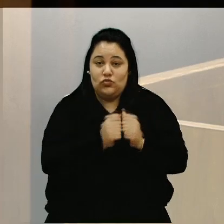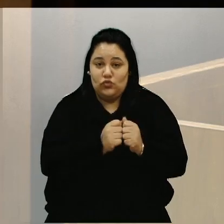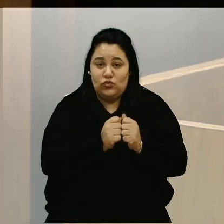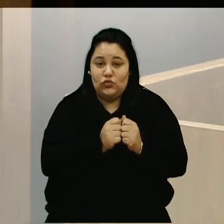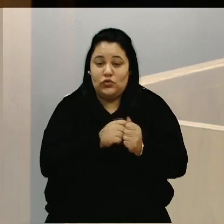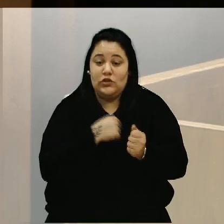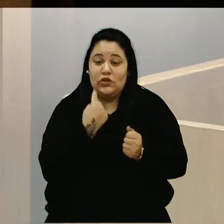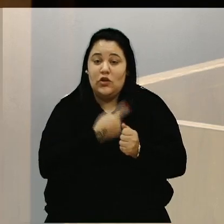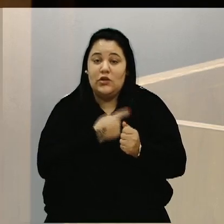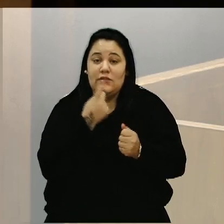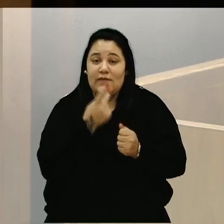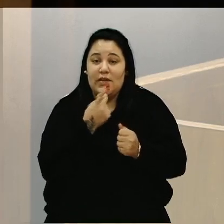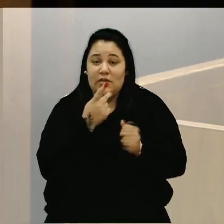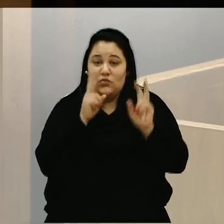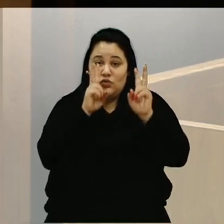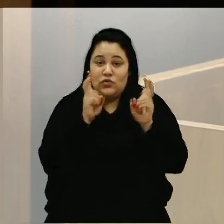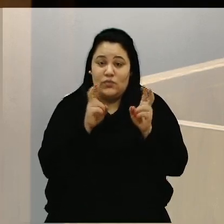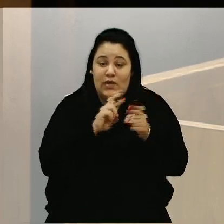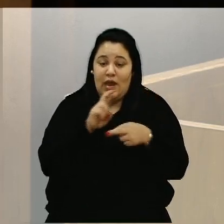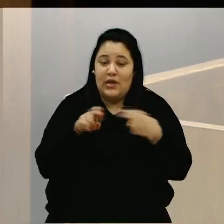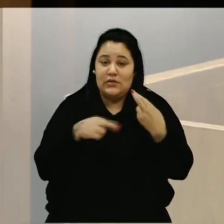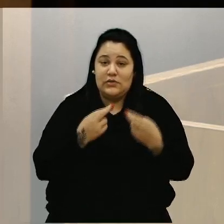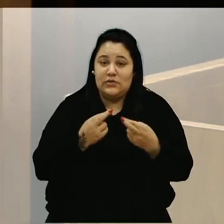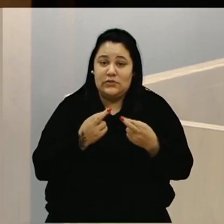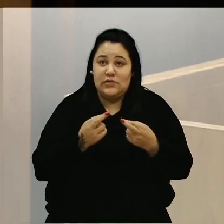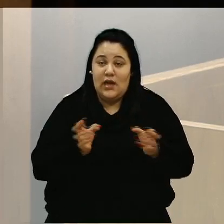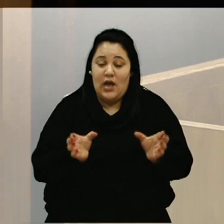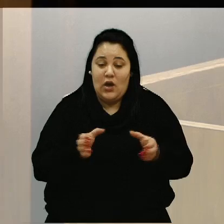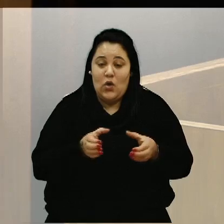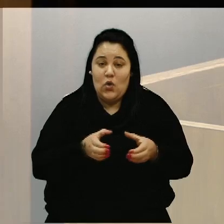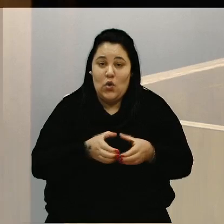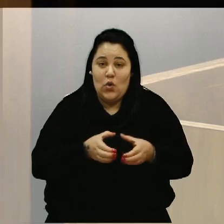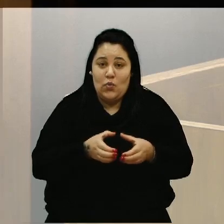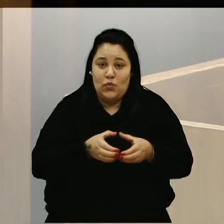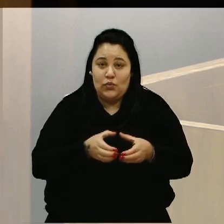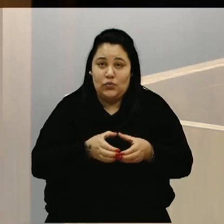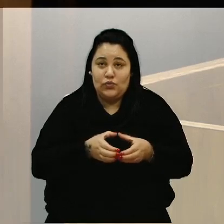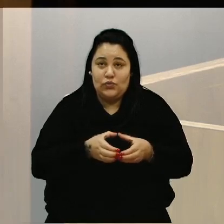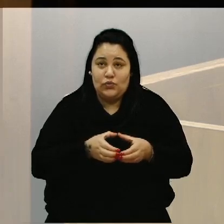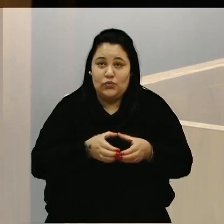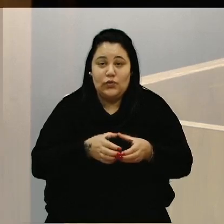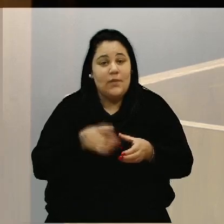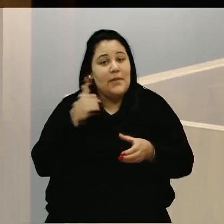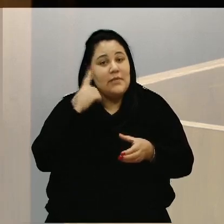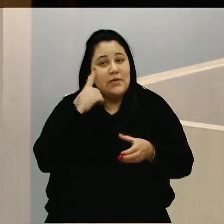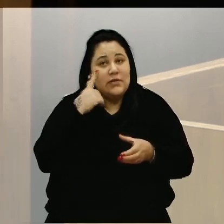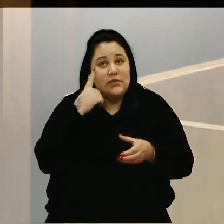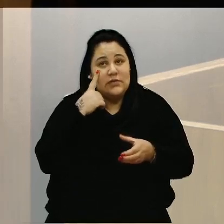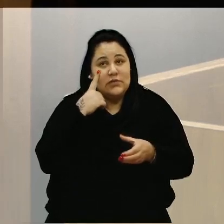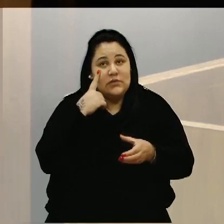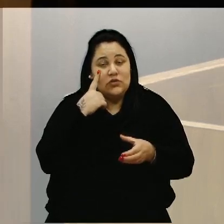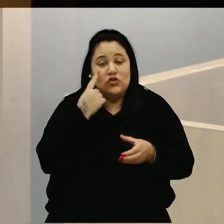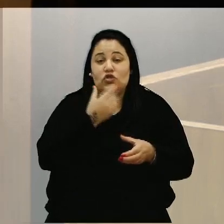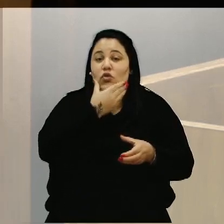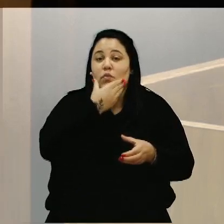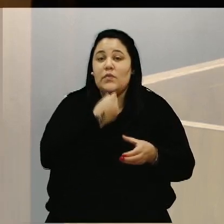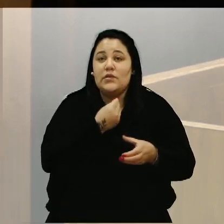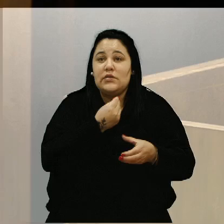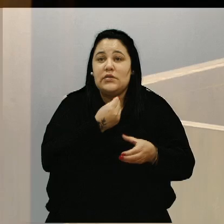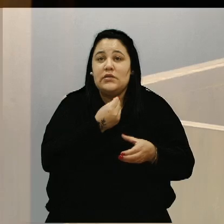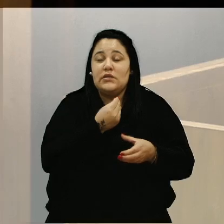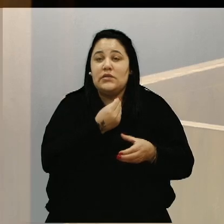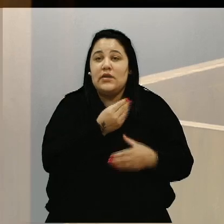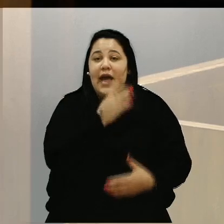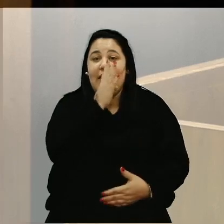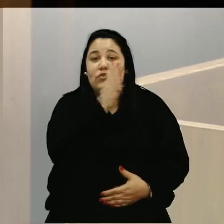pautou, falou a respeito dos grupos reflexíveis para homens acusados de violência doméstica, ou grave.